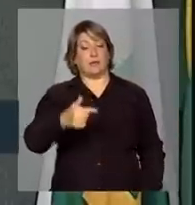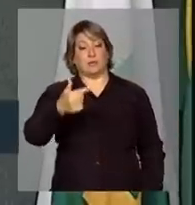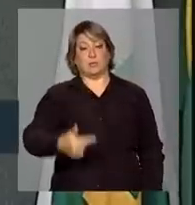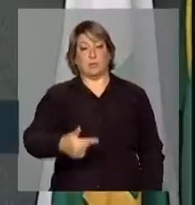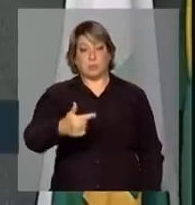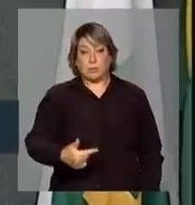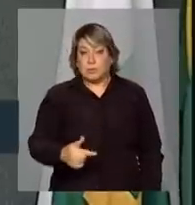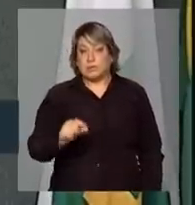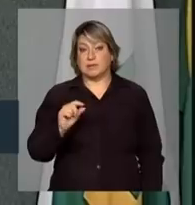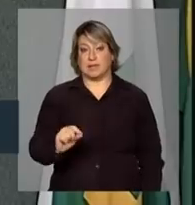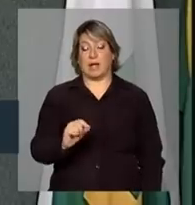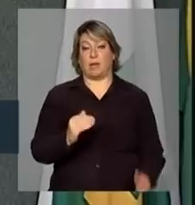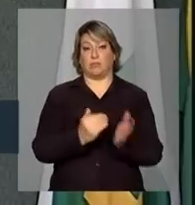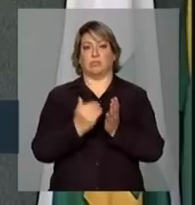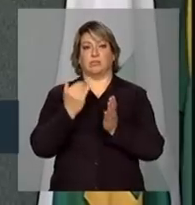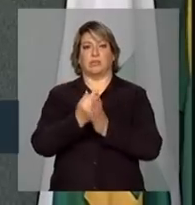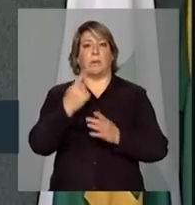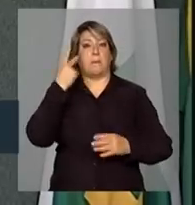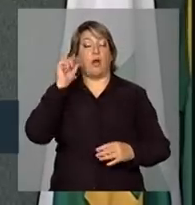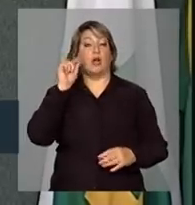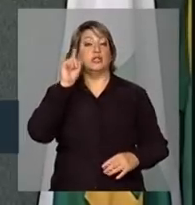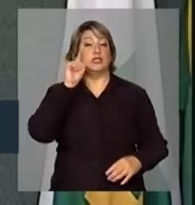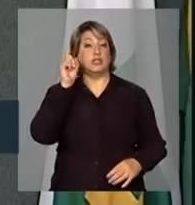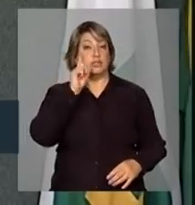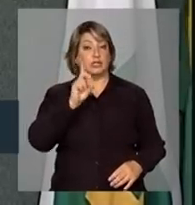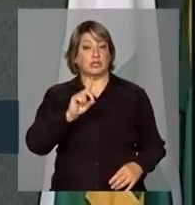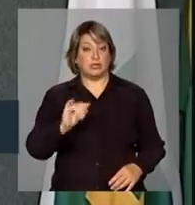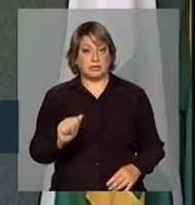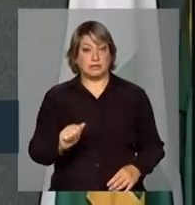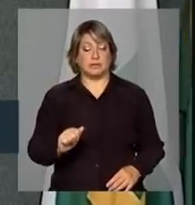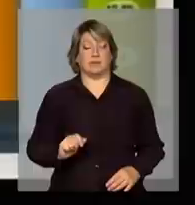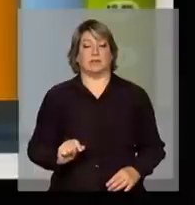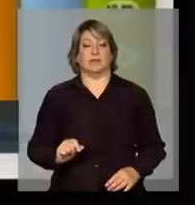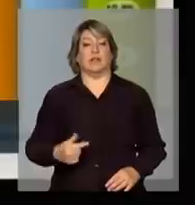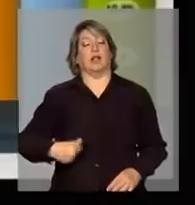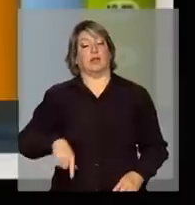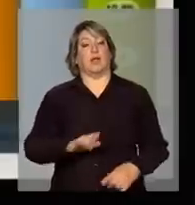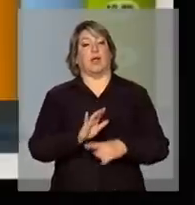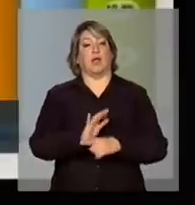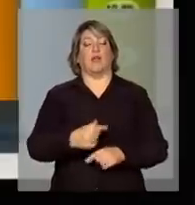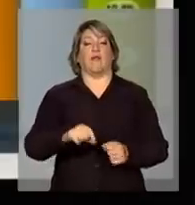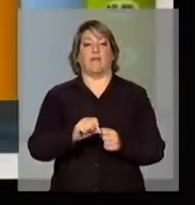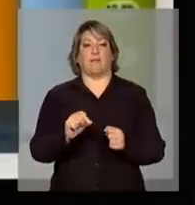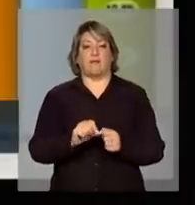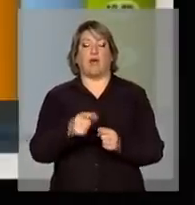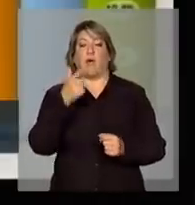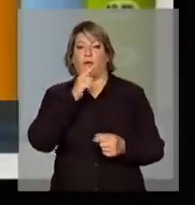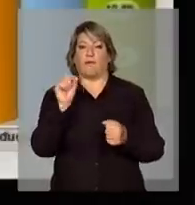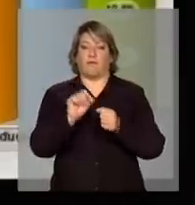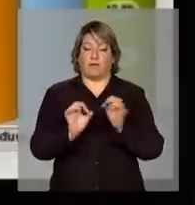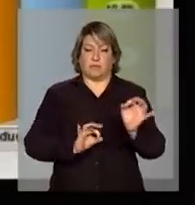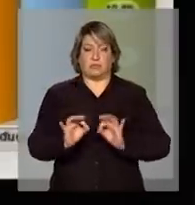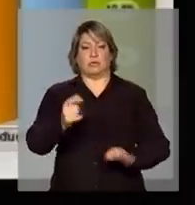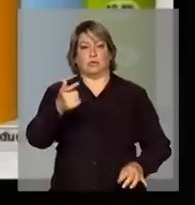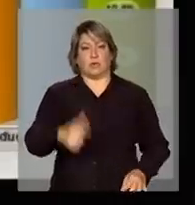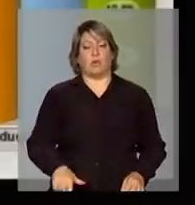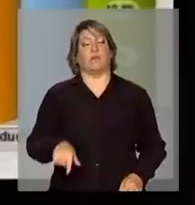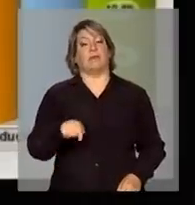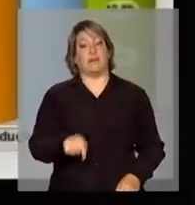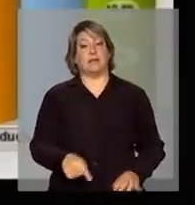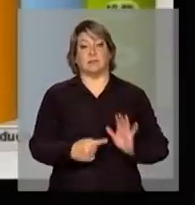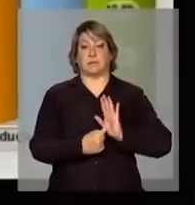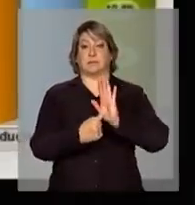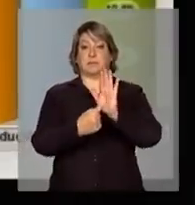safra, aumento diária. E, portanto, o que permitiu nós fazermos uma recomposição. E esse cenário